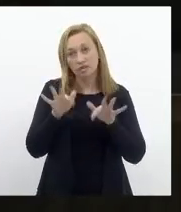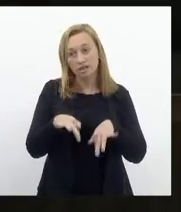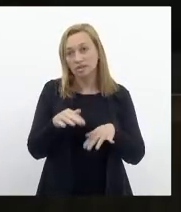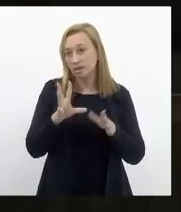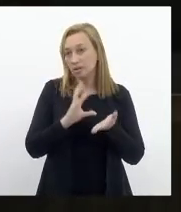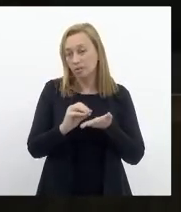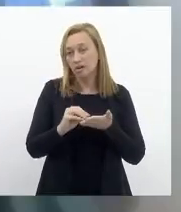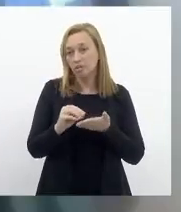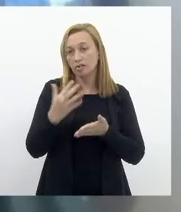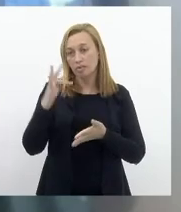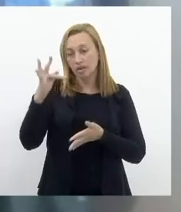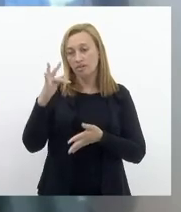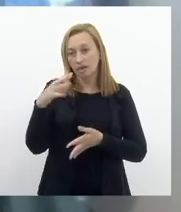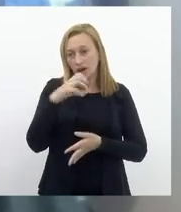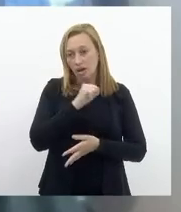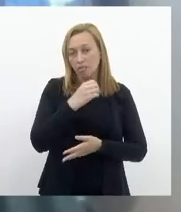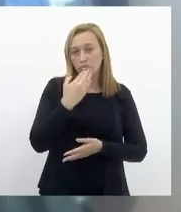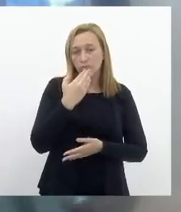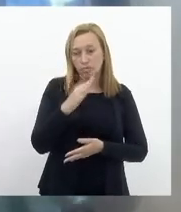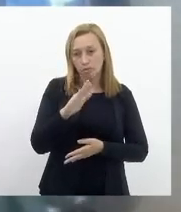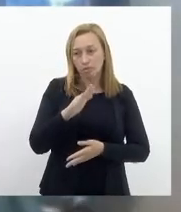breve, prometo, prometo.